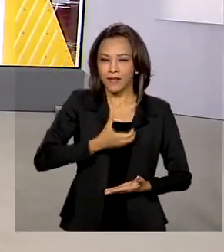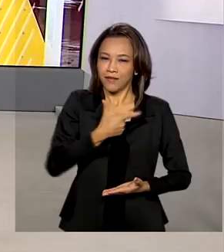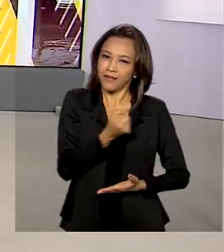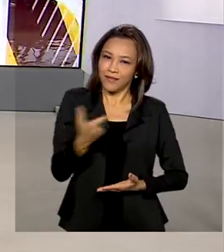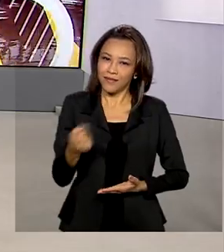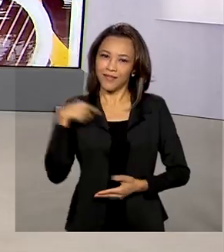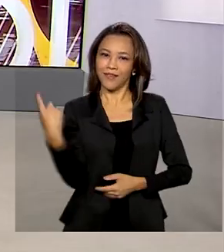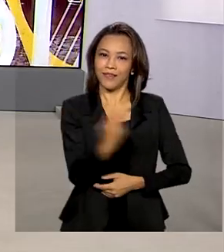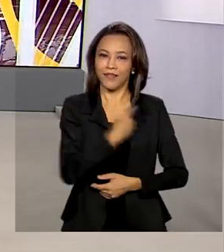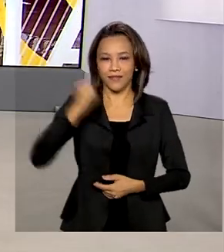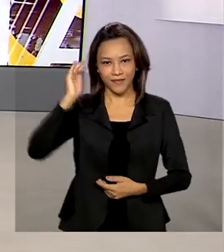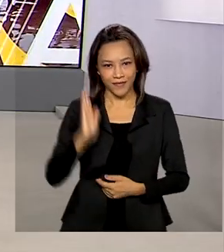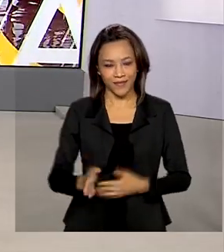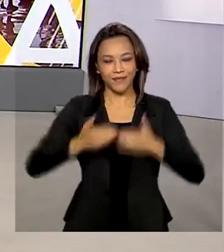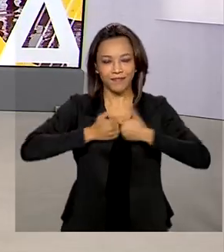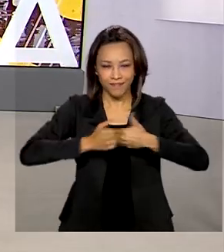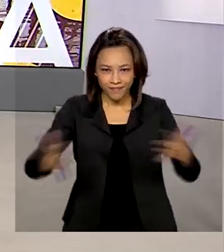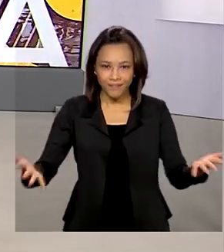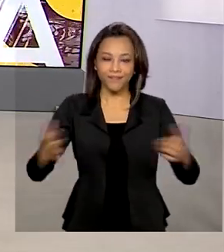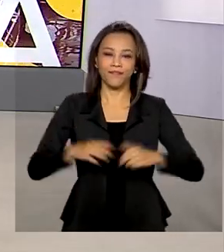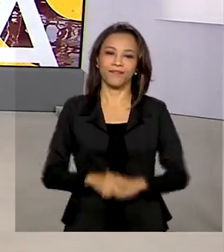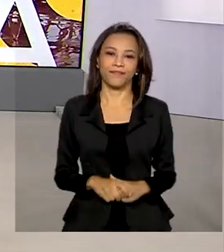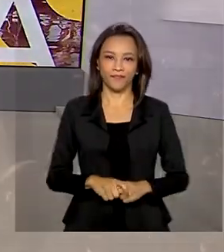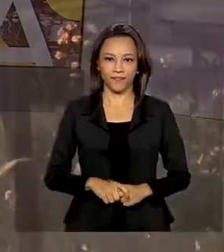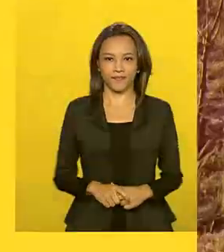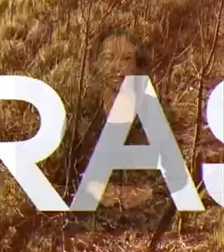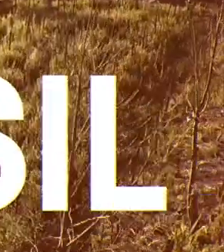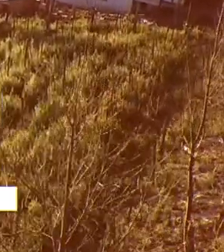2020. O Brasil em Dia começa agora.